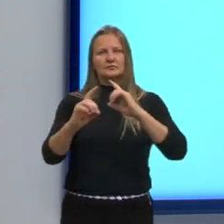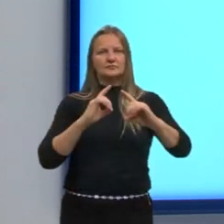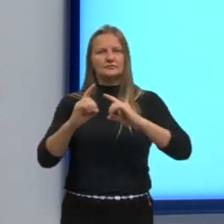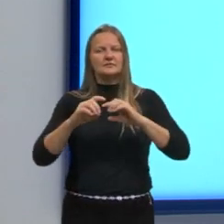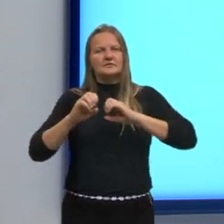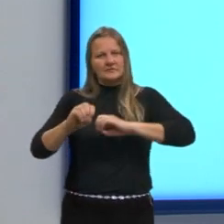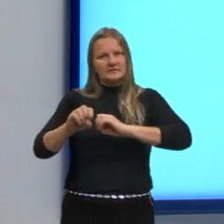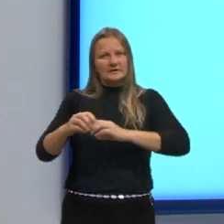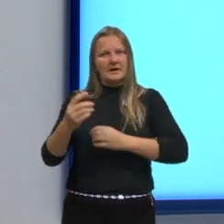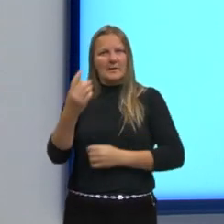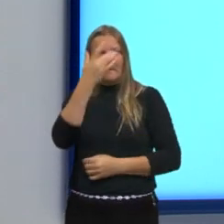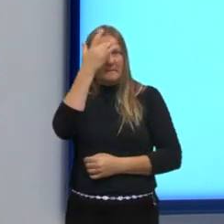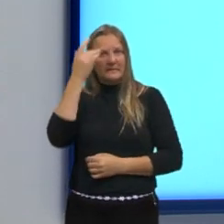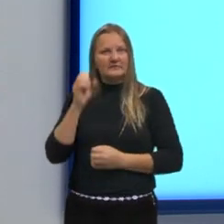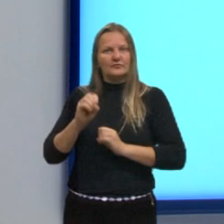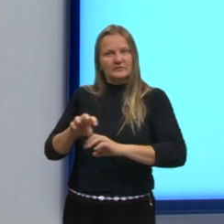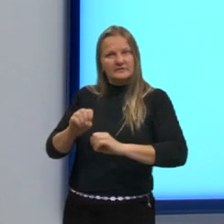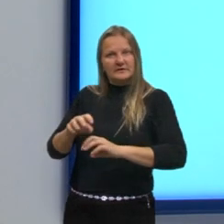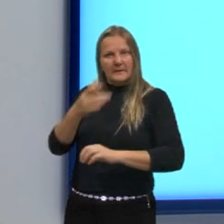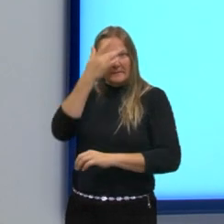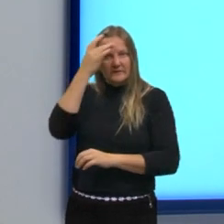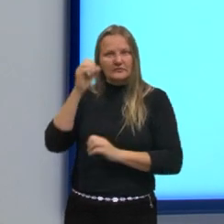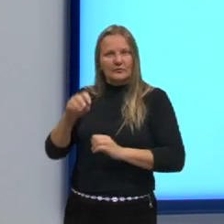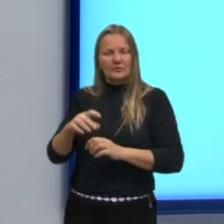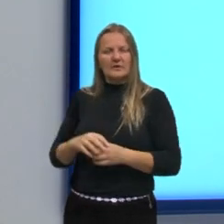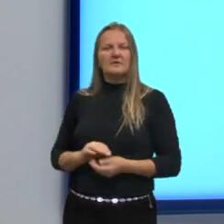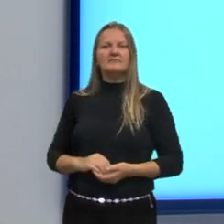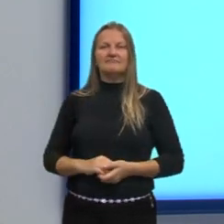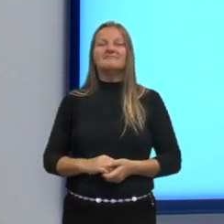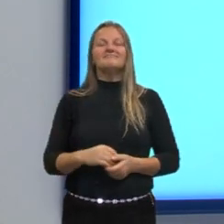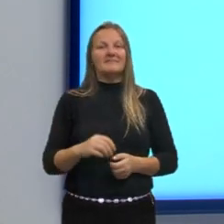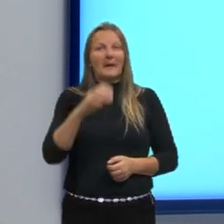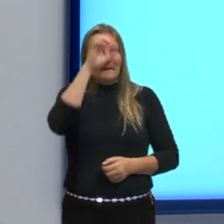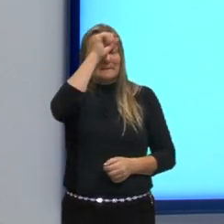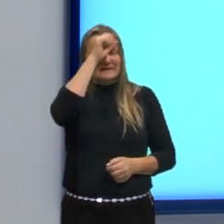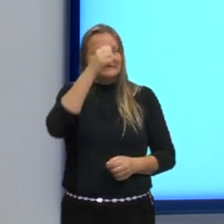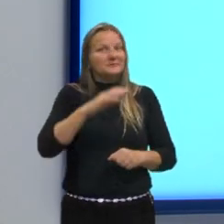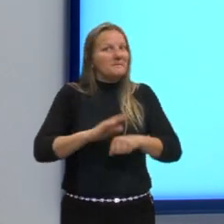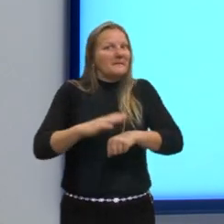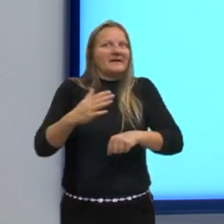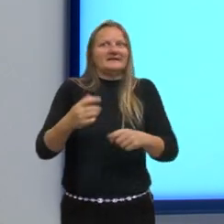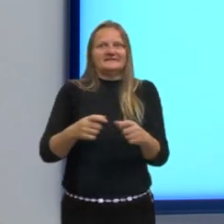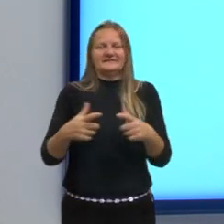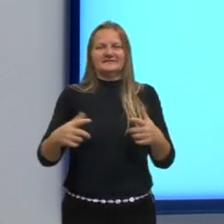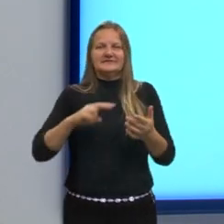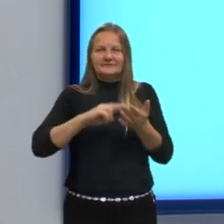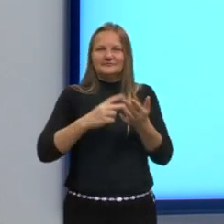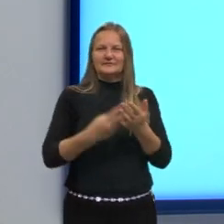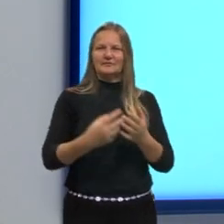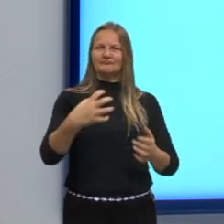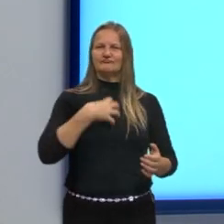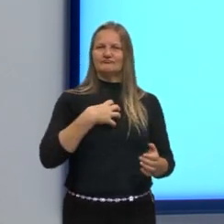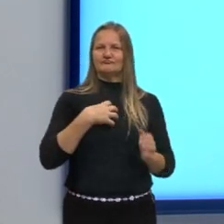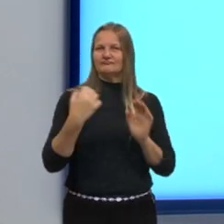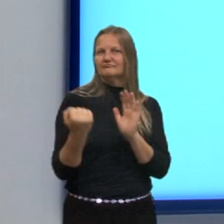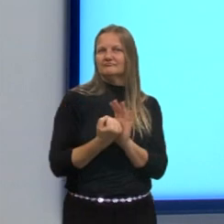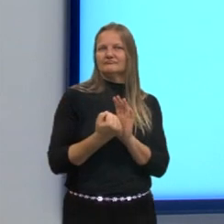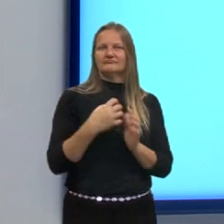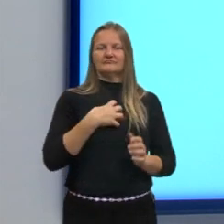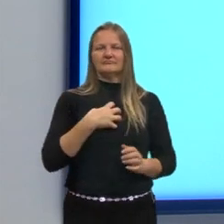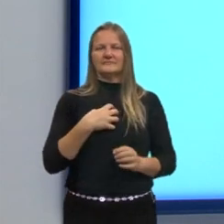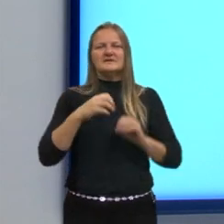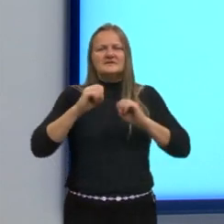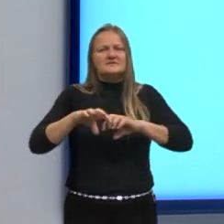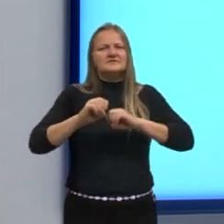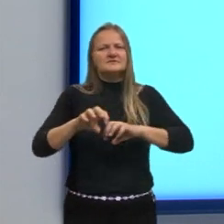ensinar alguém. Ensinar uma pessoa. Pega lá tudo isso que tu aprendeu, que tu estudou, ensina para alguém.